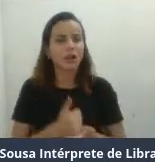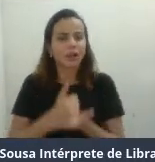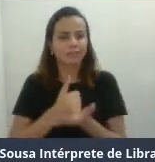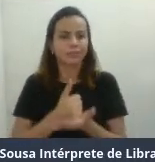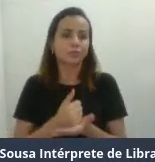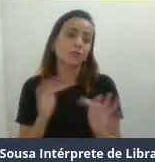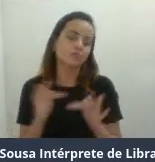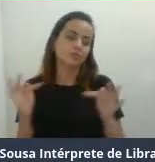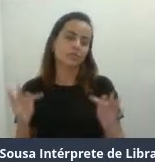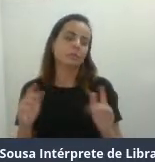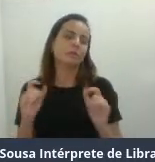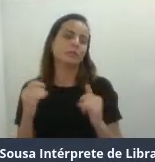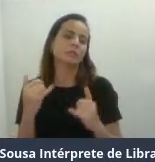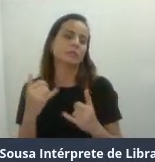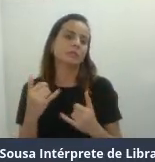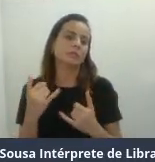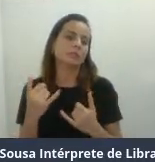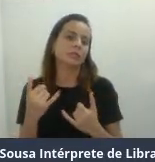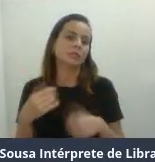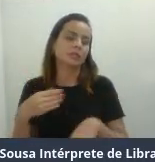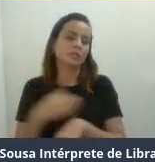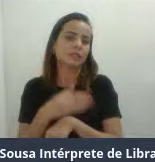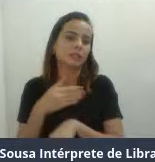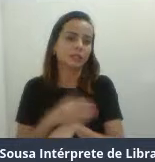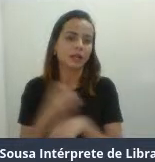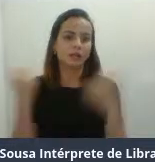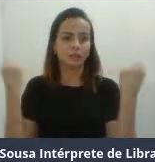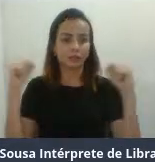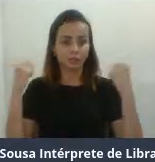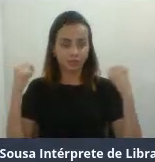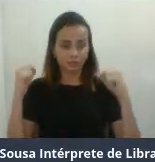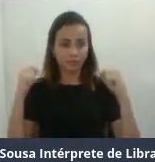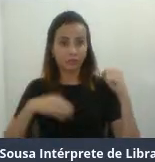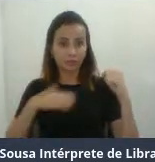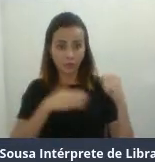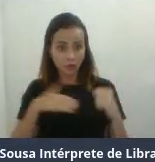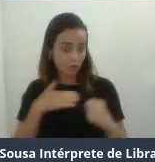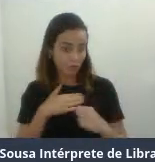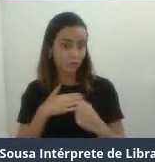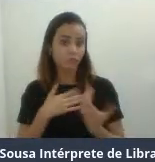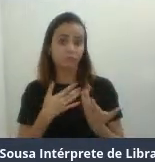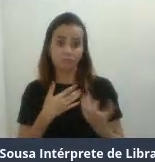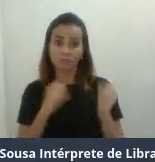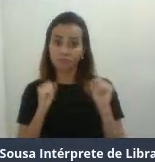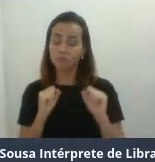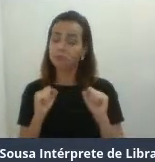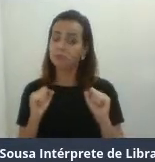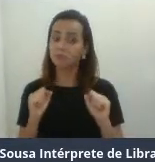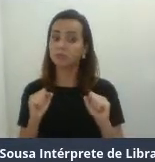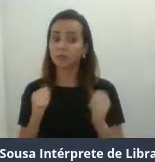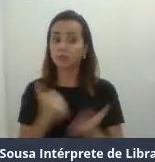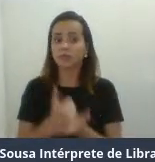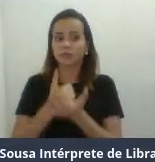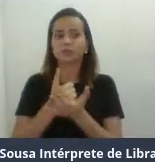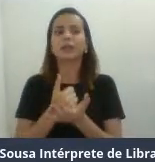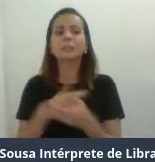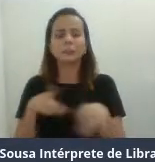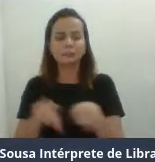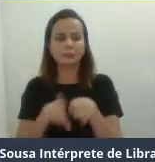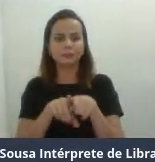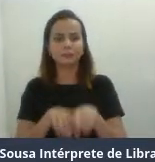simples treino de educação física que ele gostasse e ajudasse nisso aí, certo?